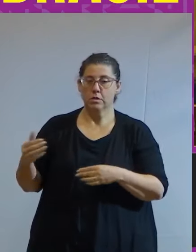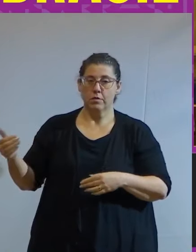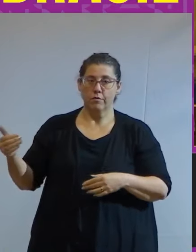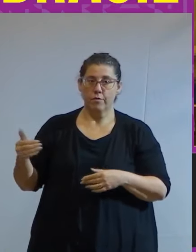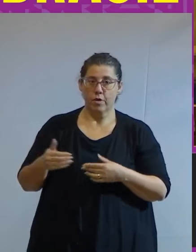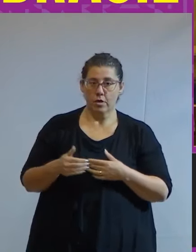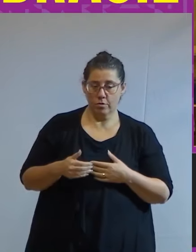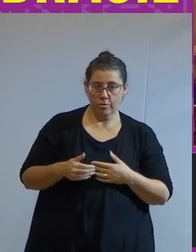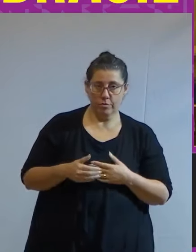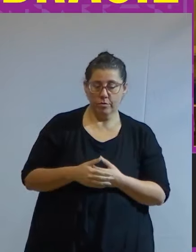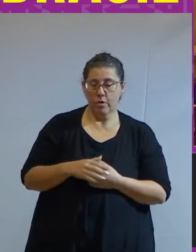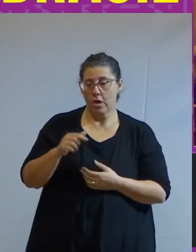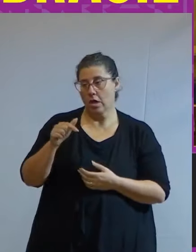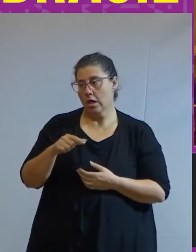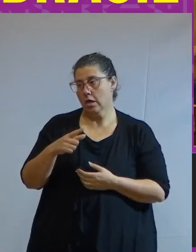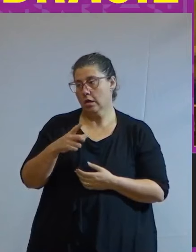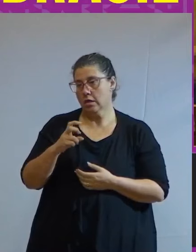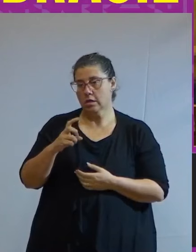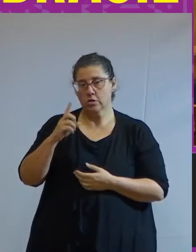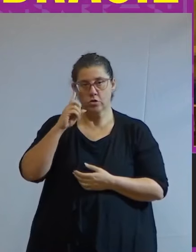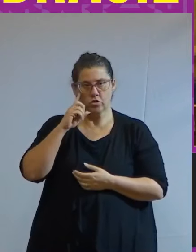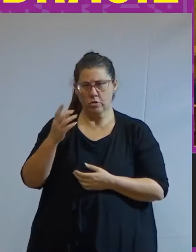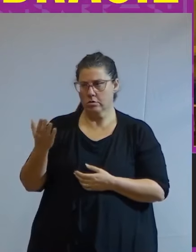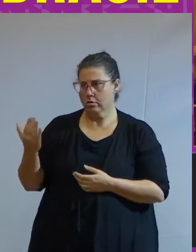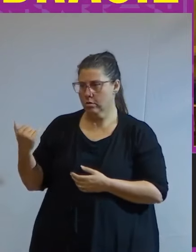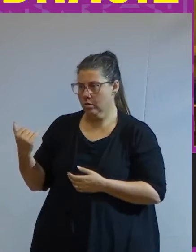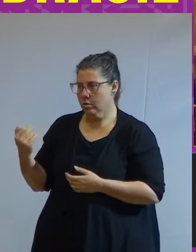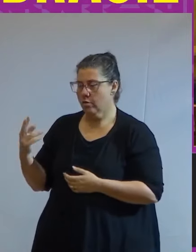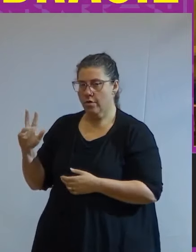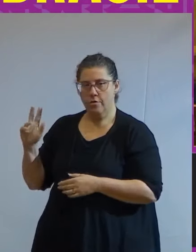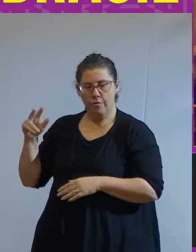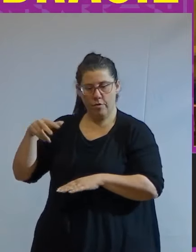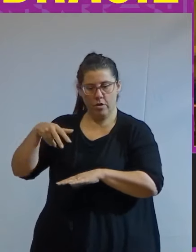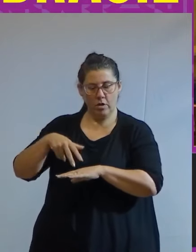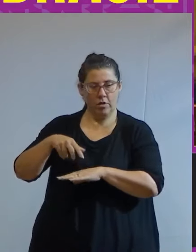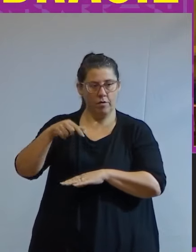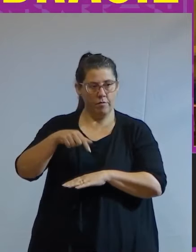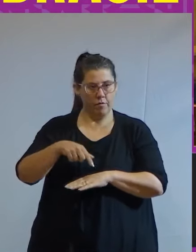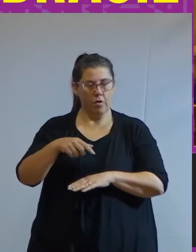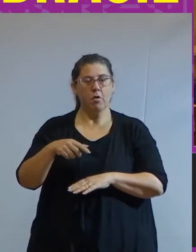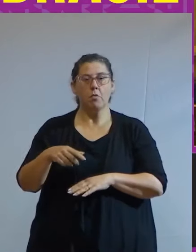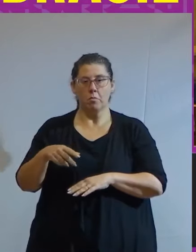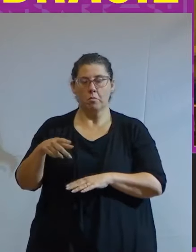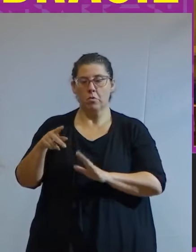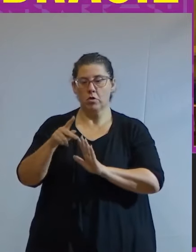há 15 dias atrás ver o projeto de hidrogênio